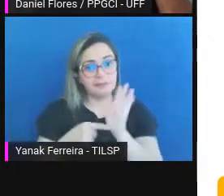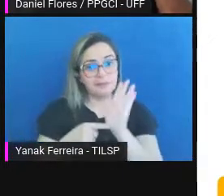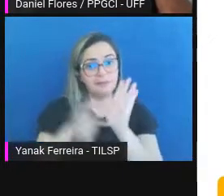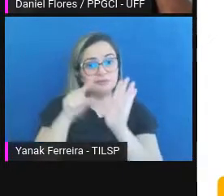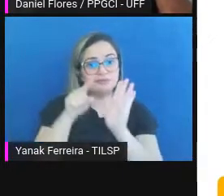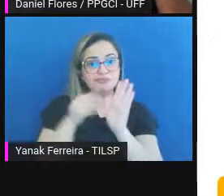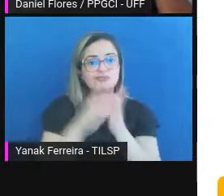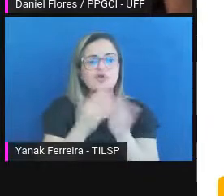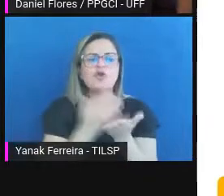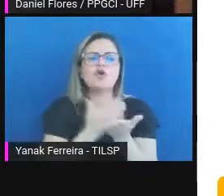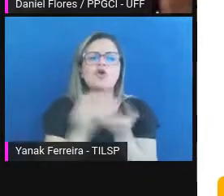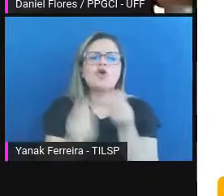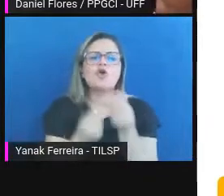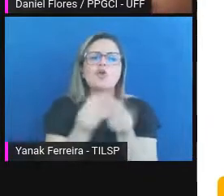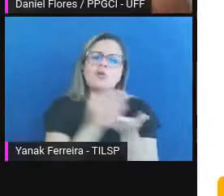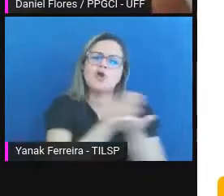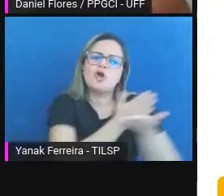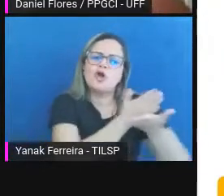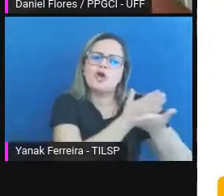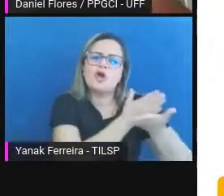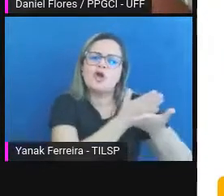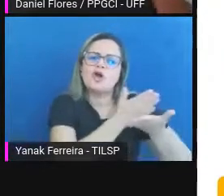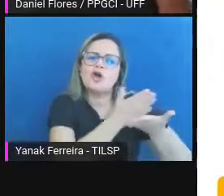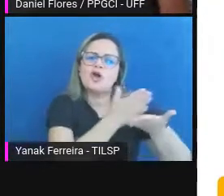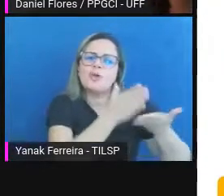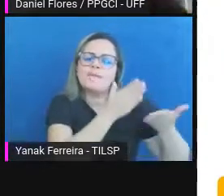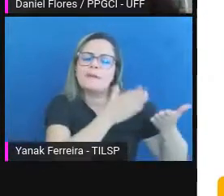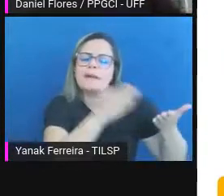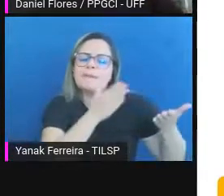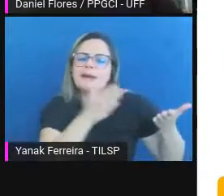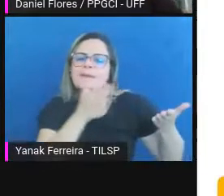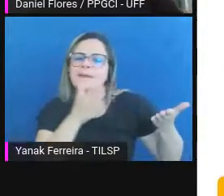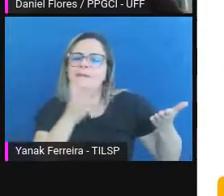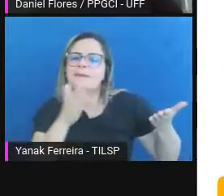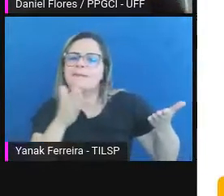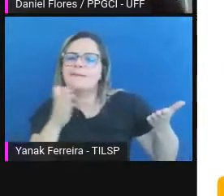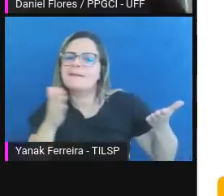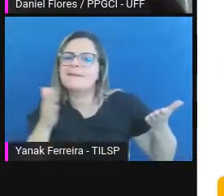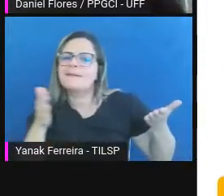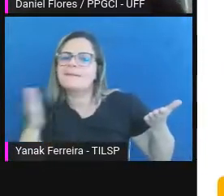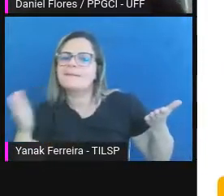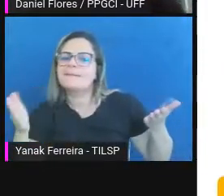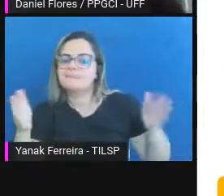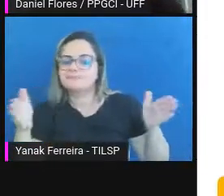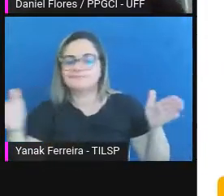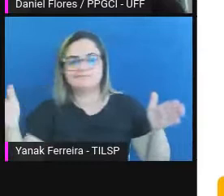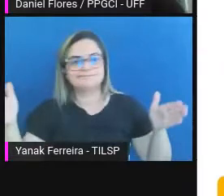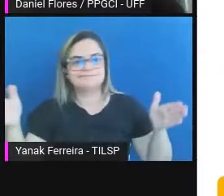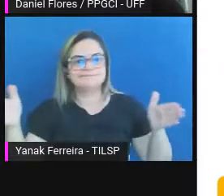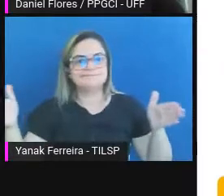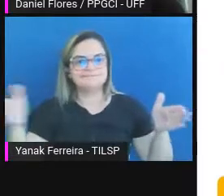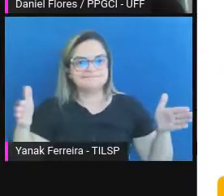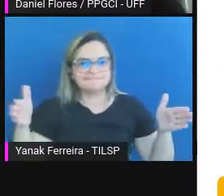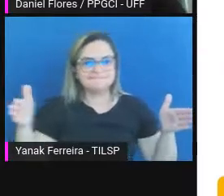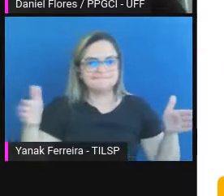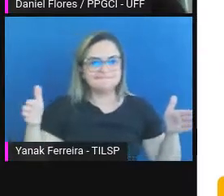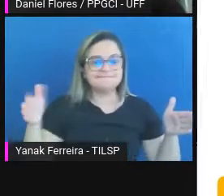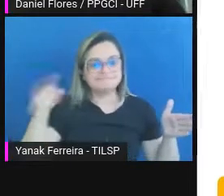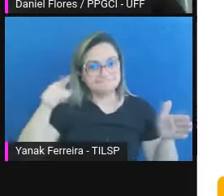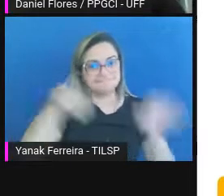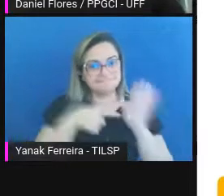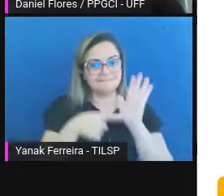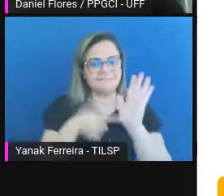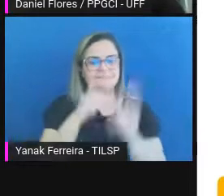tempo do OAS. Até o OAS 3, que supostamente em 19, já tinha um pré